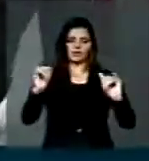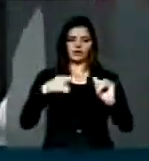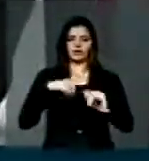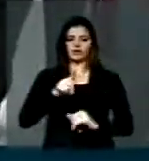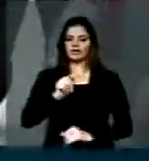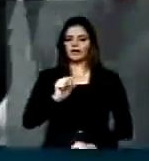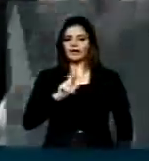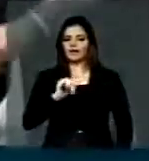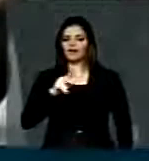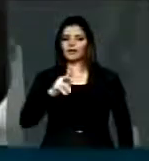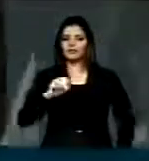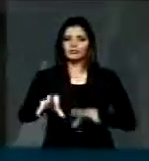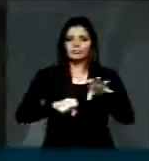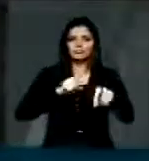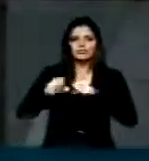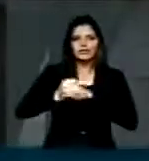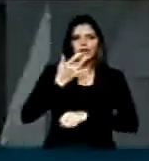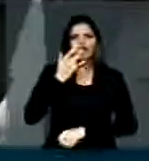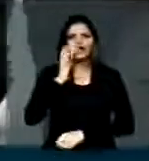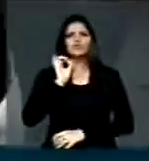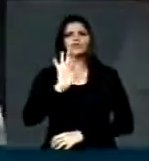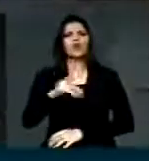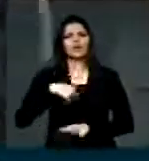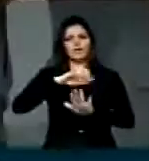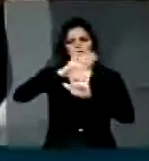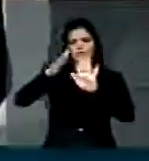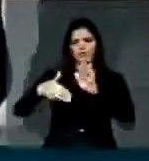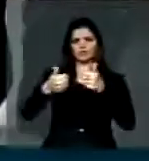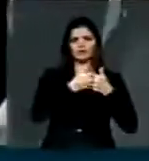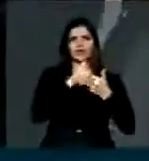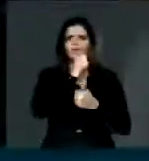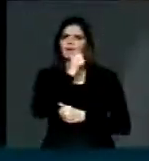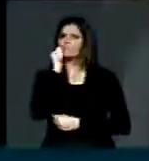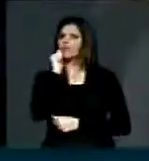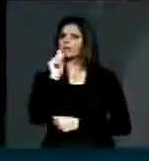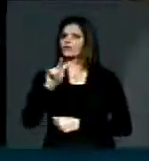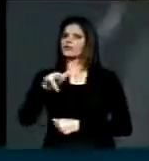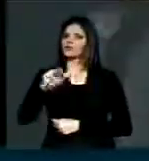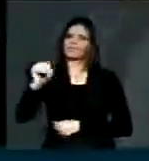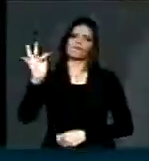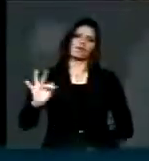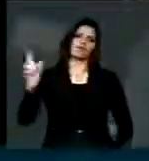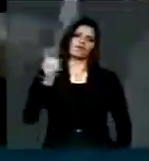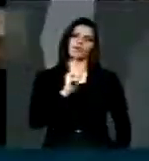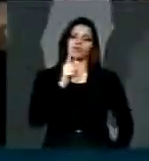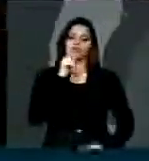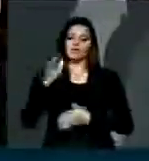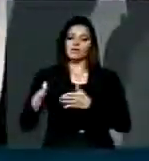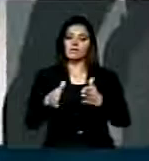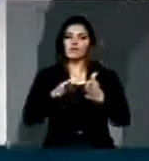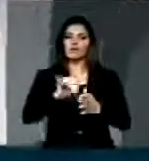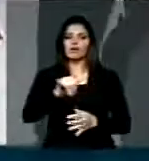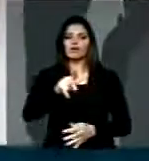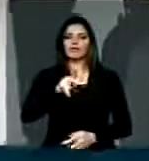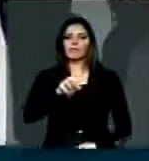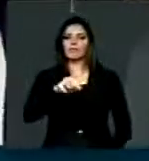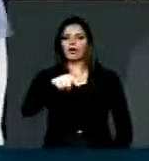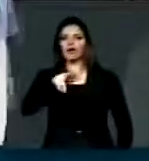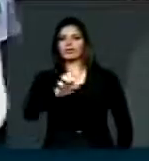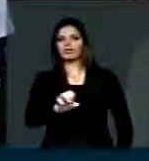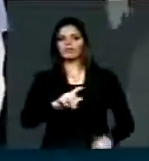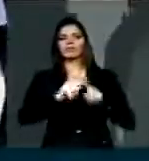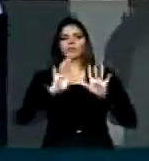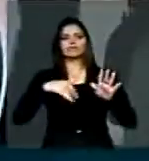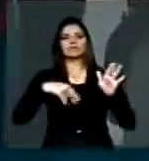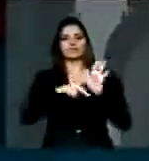que o garimpo não é só na fronteira do Amapá e a Guiana no Rio Ayapoque, mas é também com